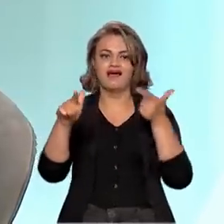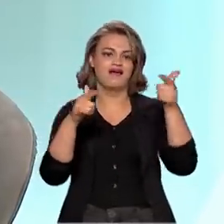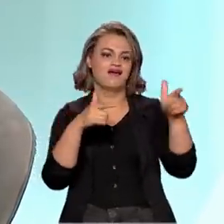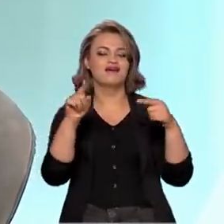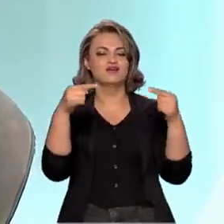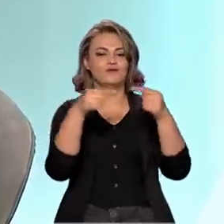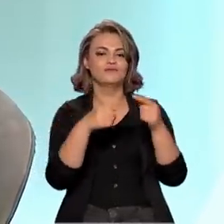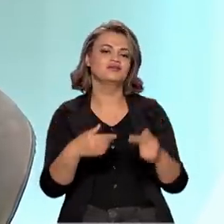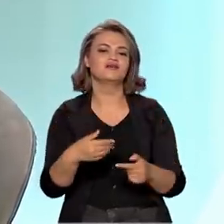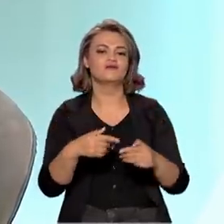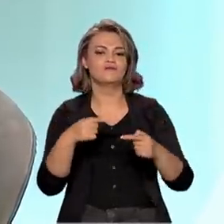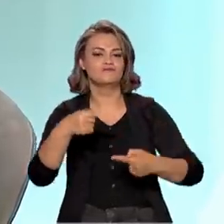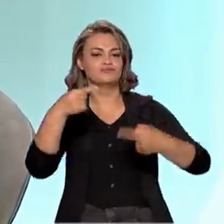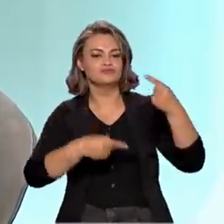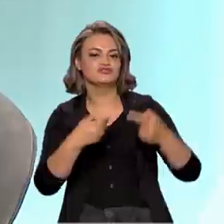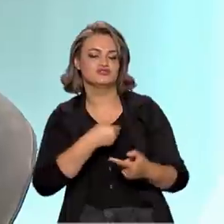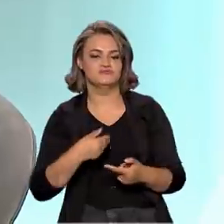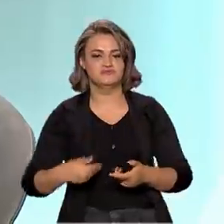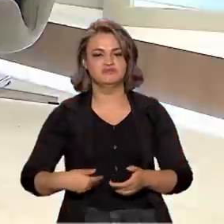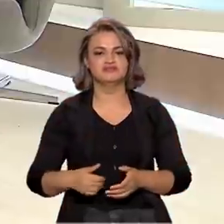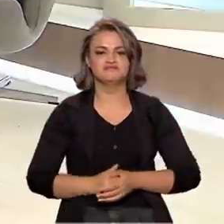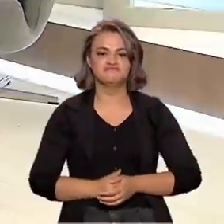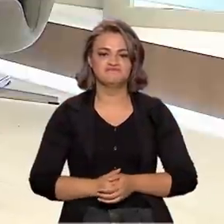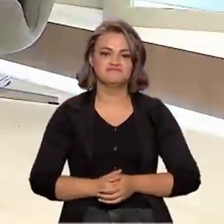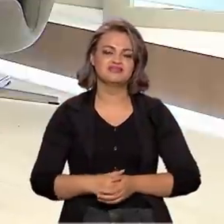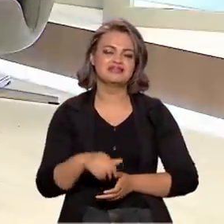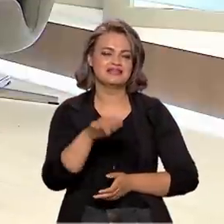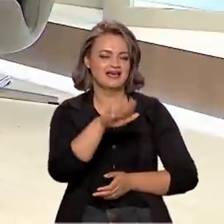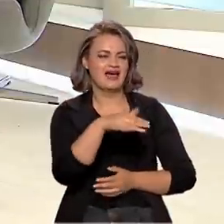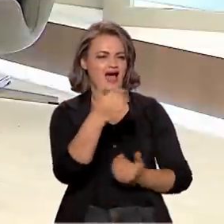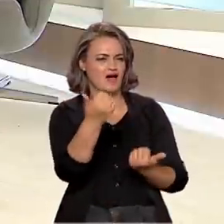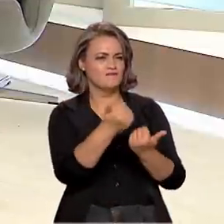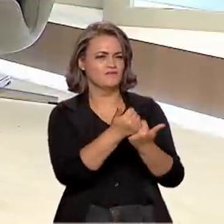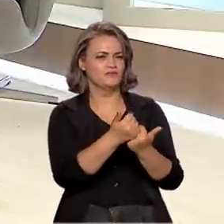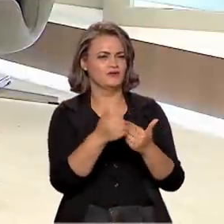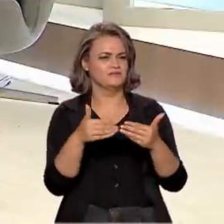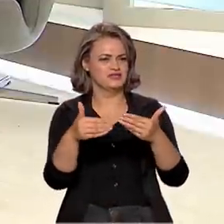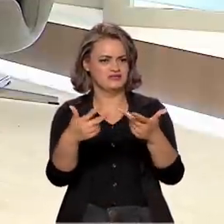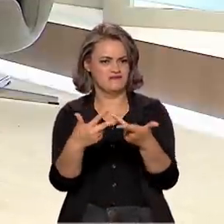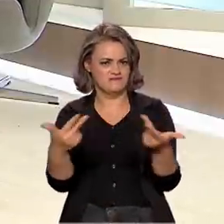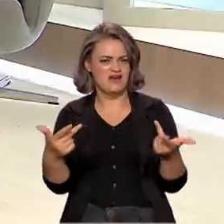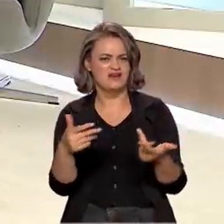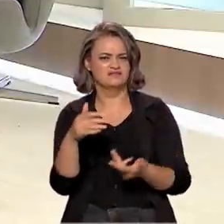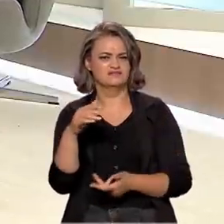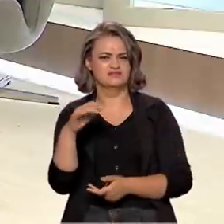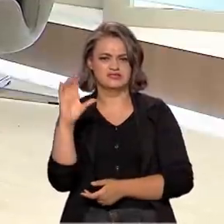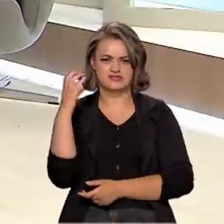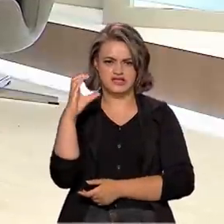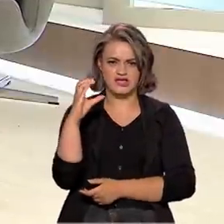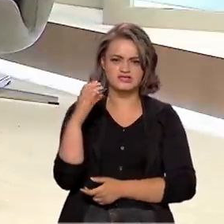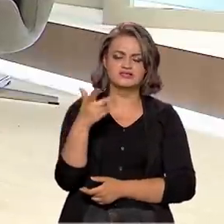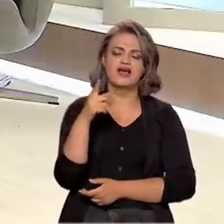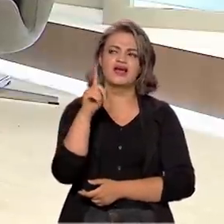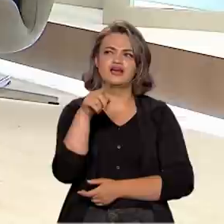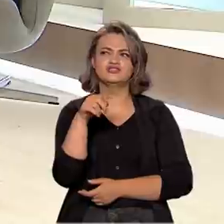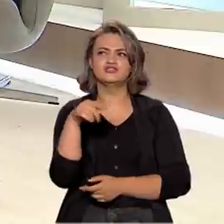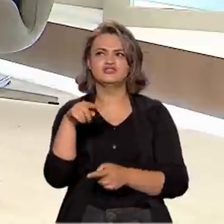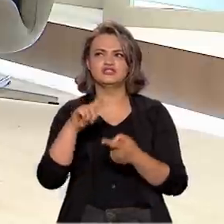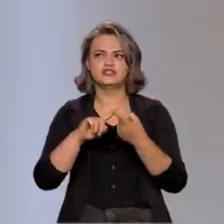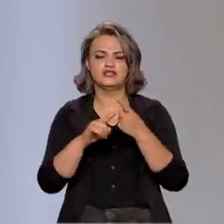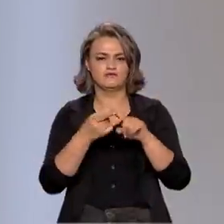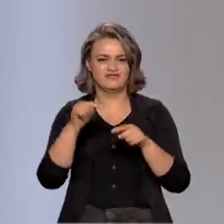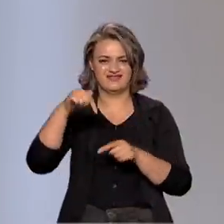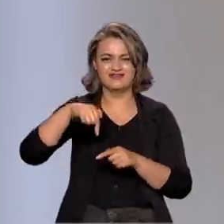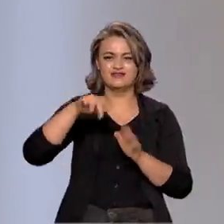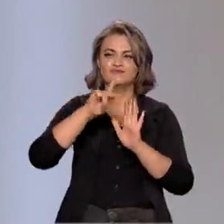públicas daqueles Ministérios. Ministro, falando de apoio a outros ministérios e de ciência também, gente tem discutido, inclusive aqui já no Brasil em